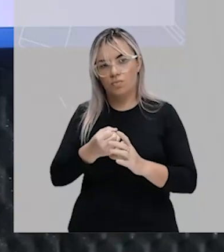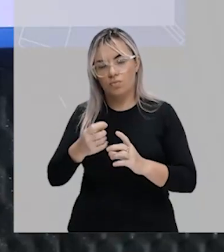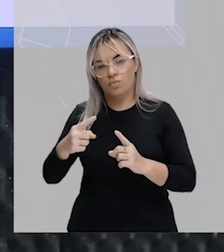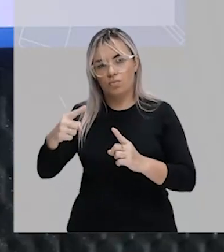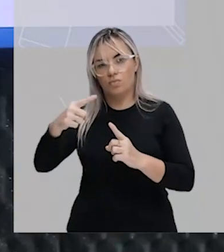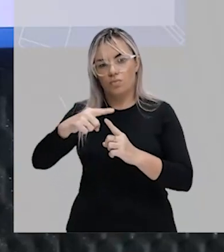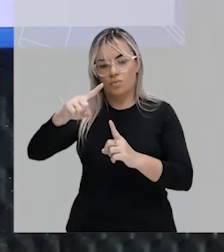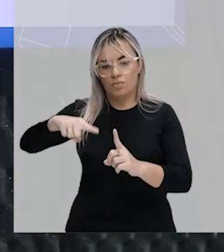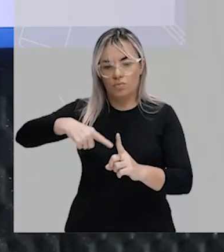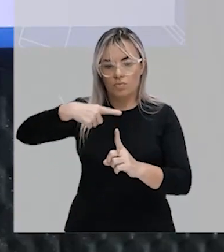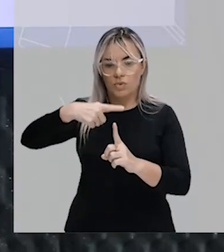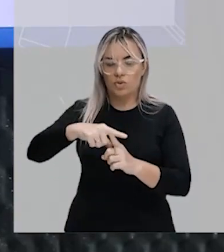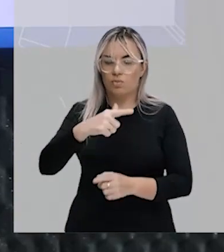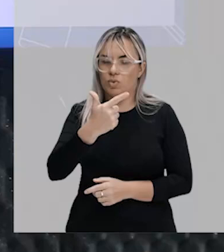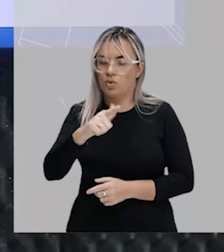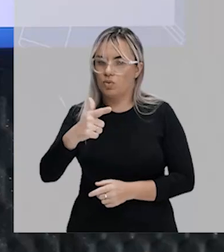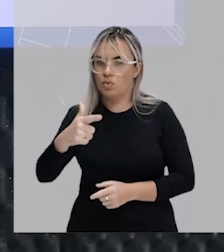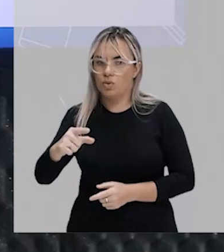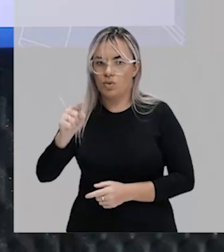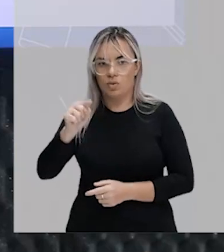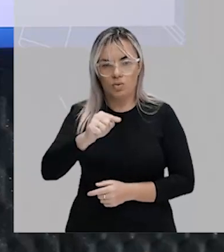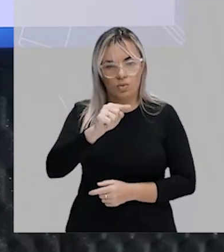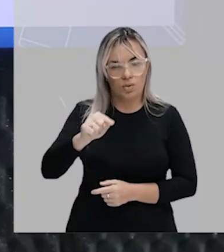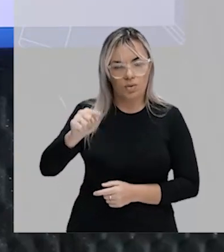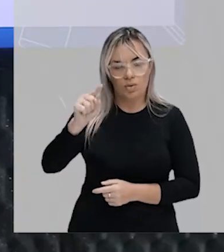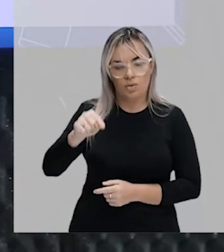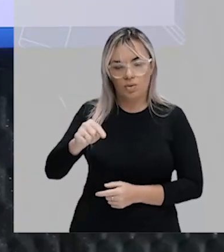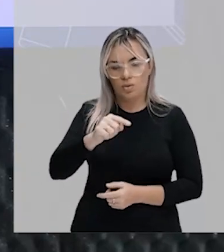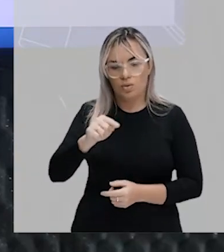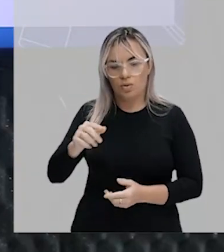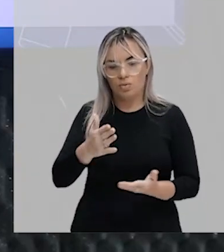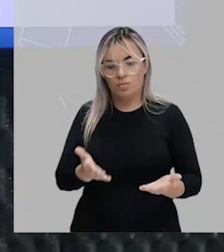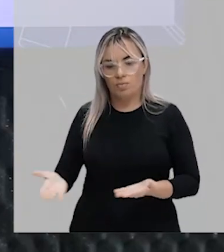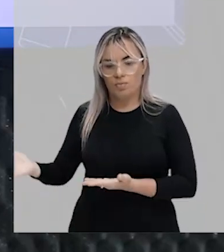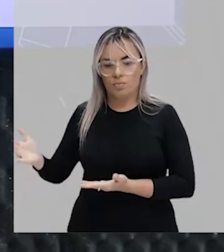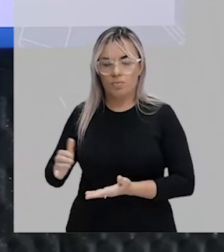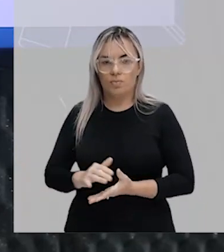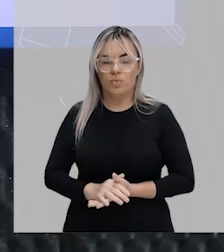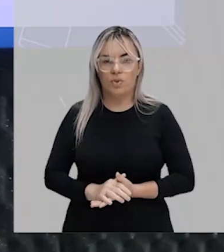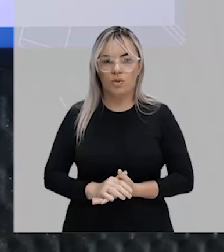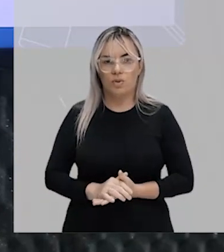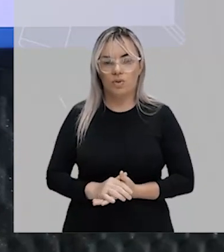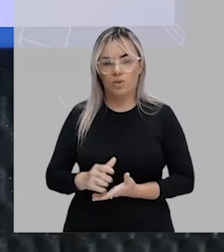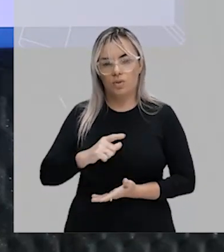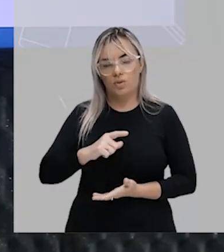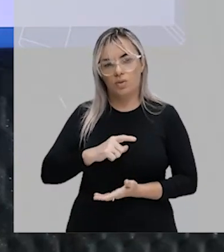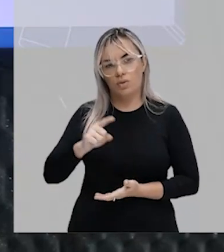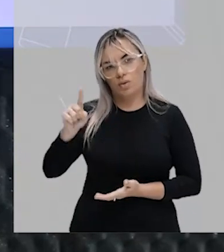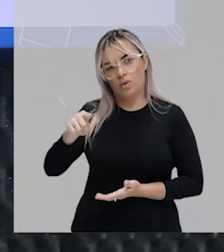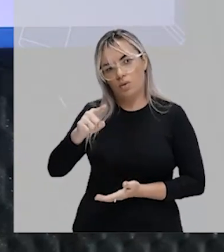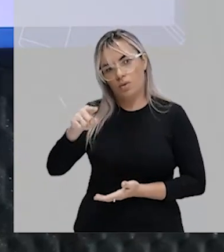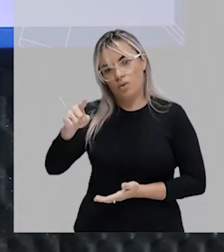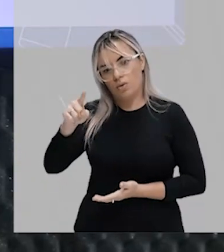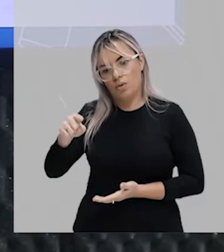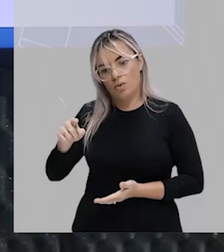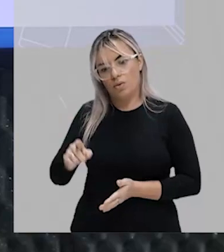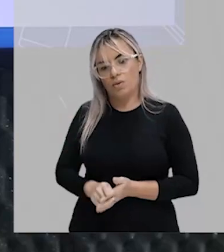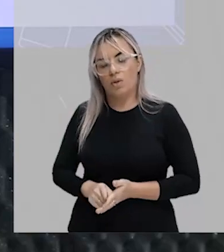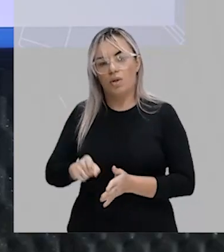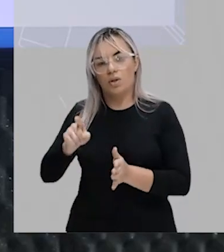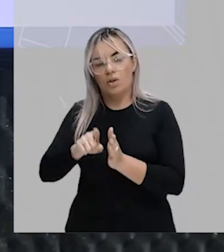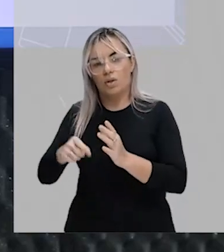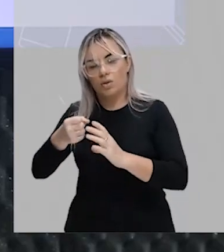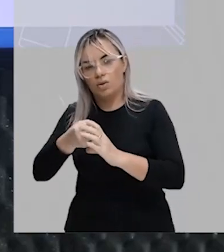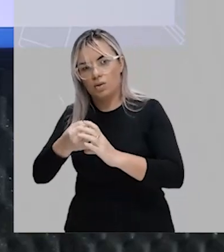negativos, tá? Então, nesse aqui, se tivesse o asterisco, seria inteiros negativos. Como não tem, inteiros não positivos.